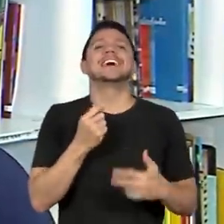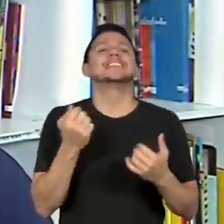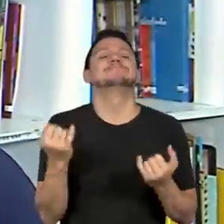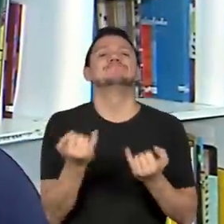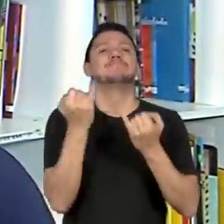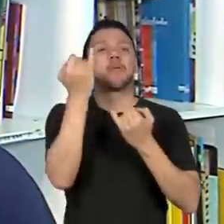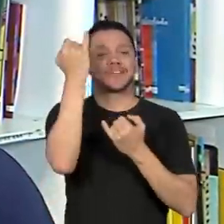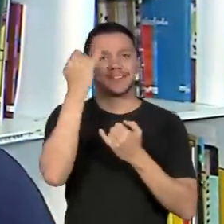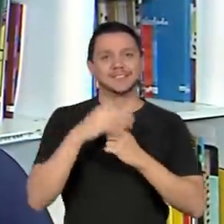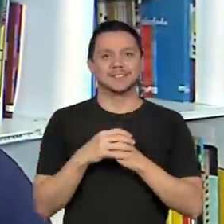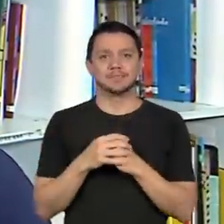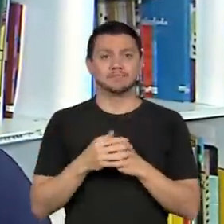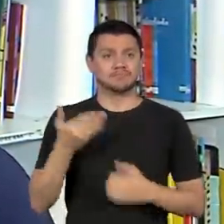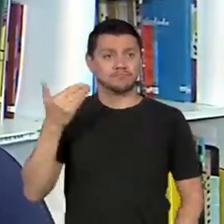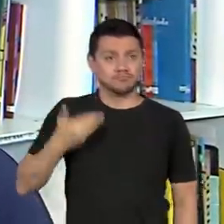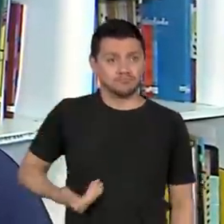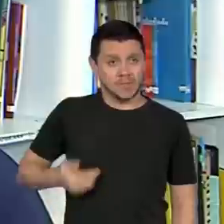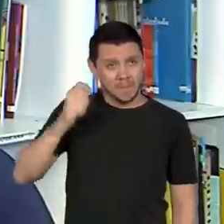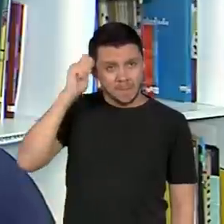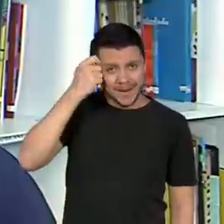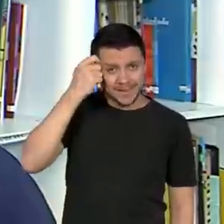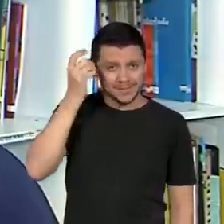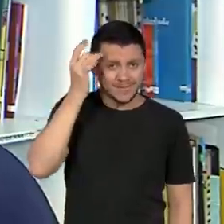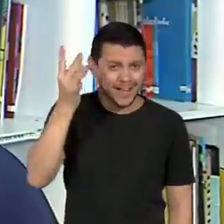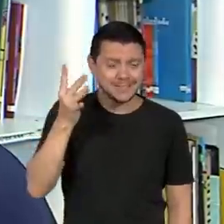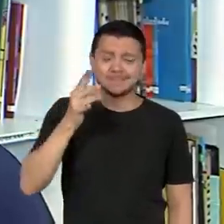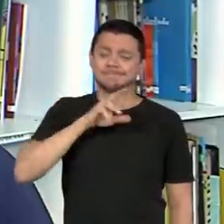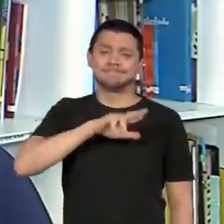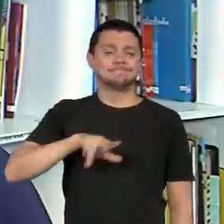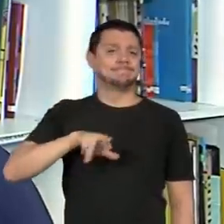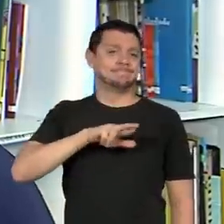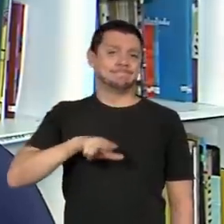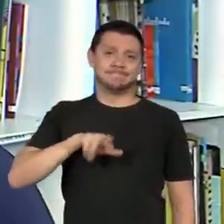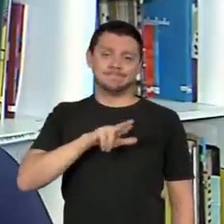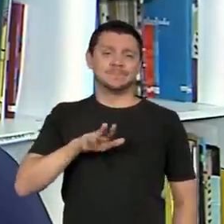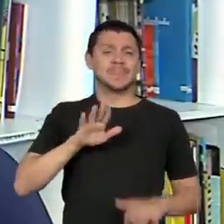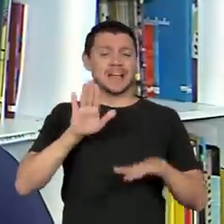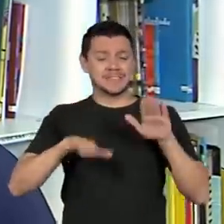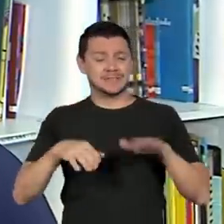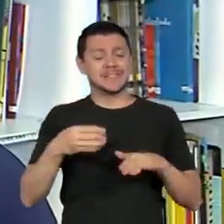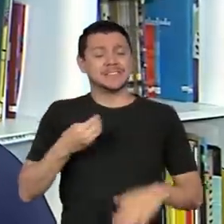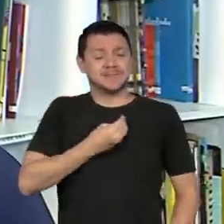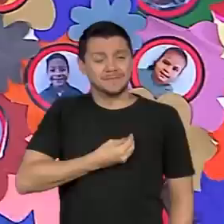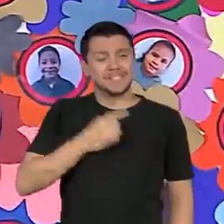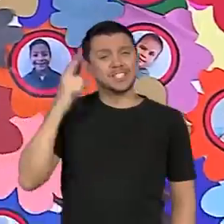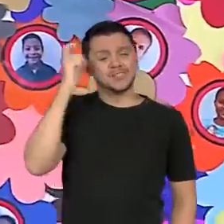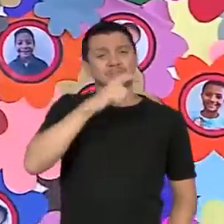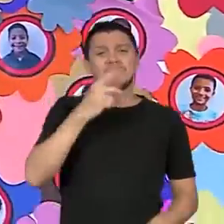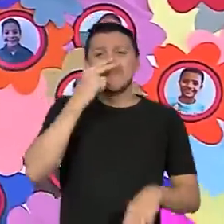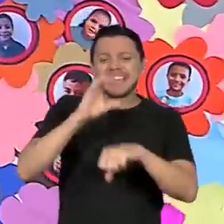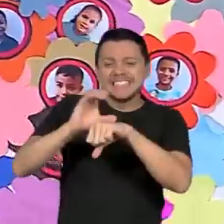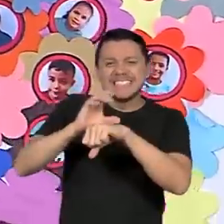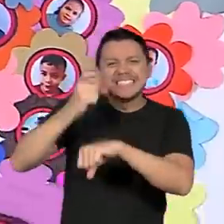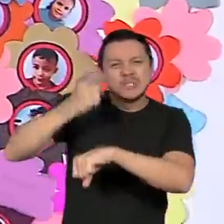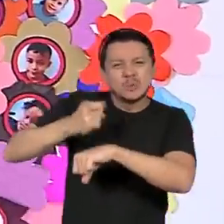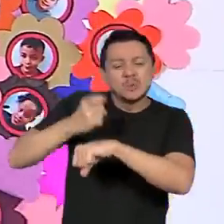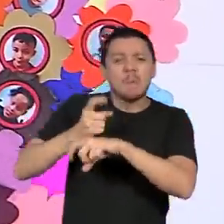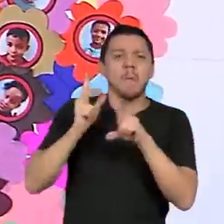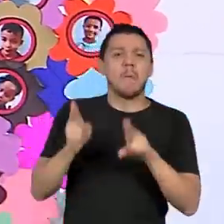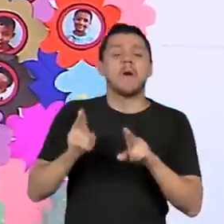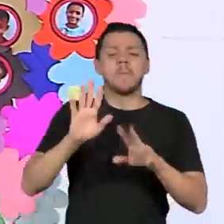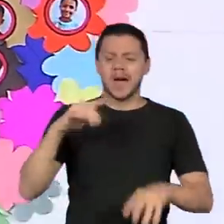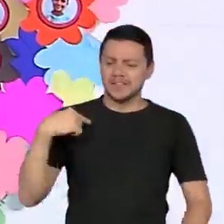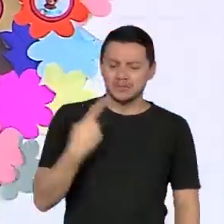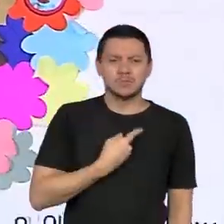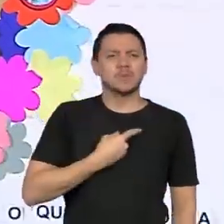Às vezes a vida é dura aqui nem concreto. Mas somos ricos por ser o que somos e pelo que fomos e esse é o nosso valor.